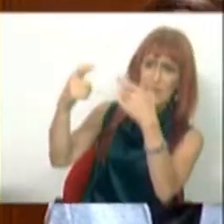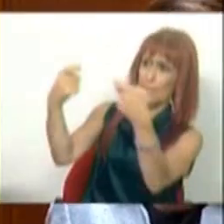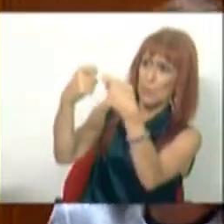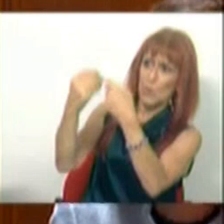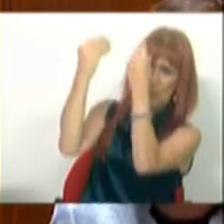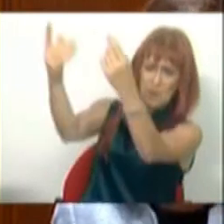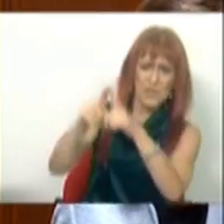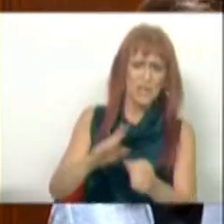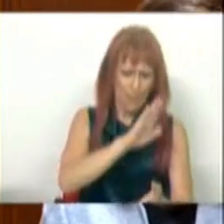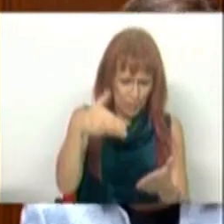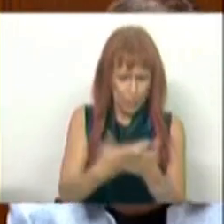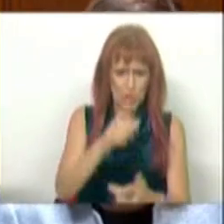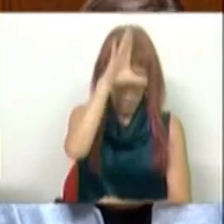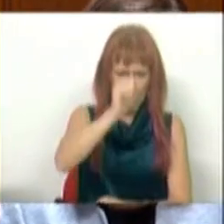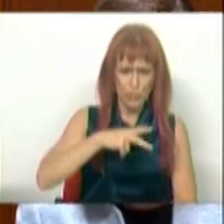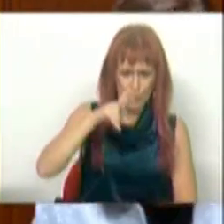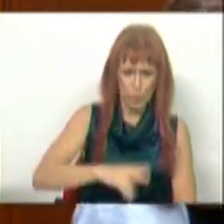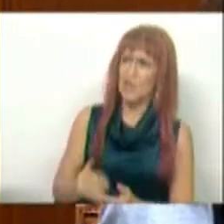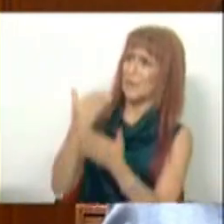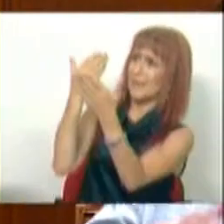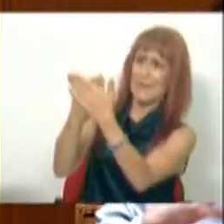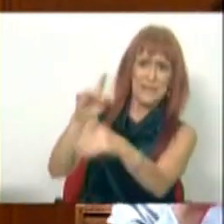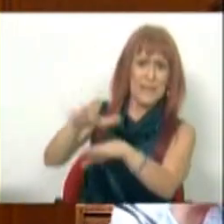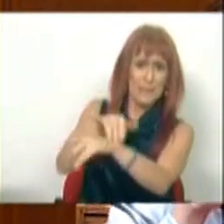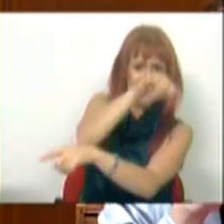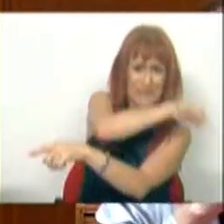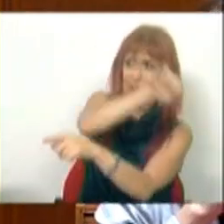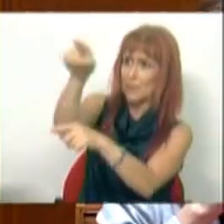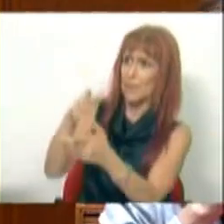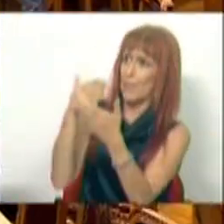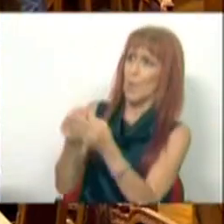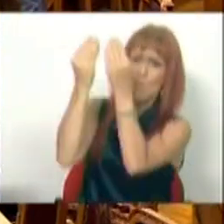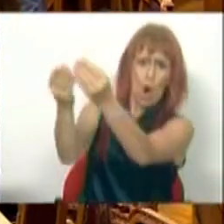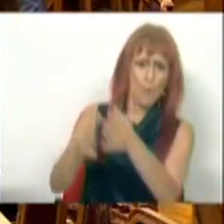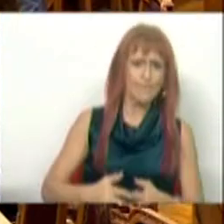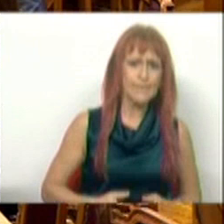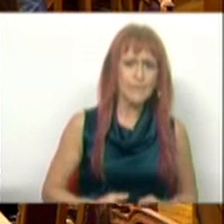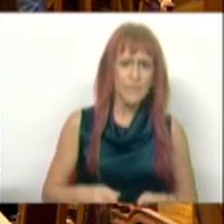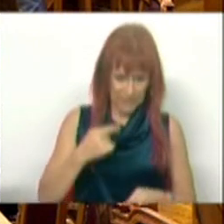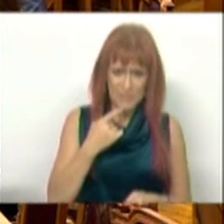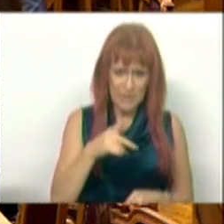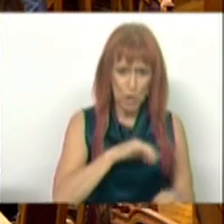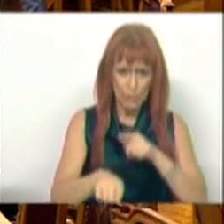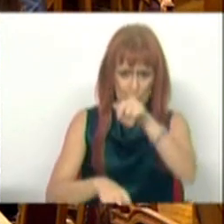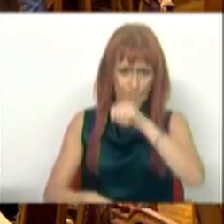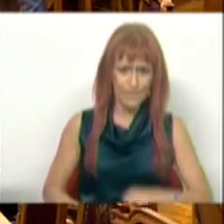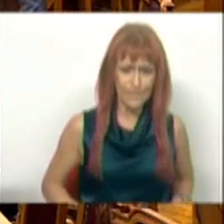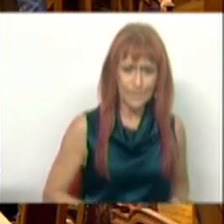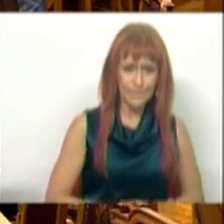Bruxelas. Foi uma proposta do governo português e desta administração. Está a perceber, Sr. Deputado?